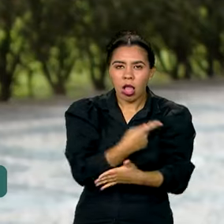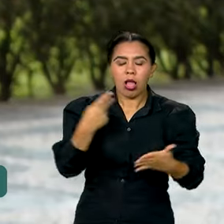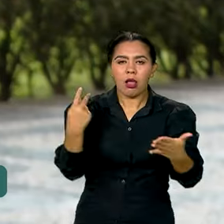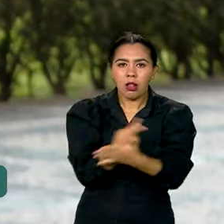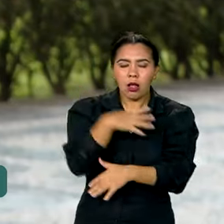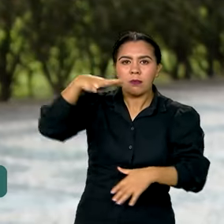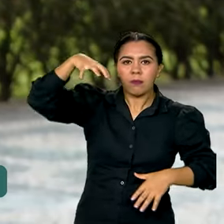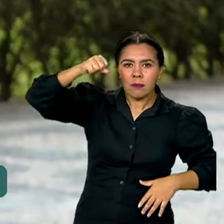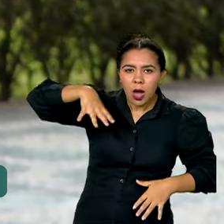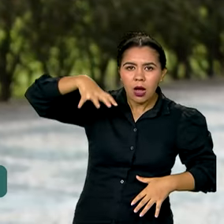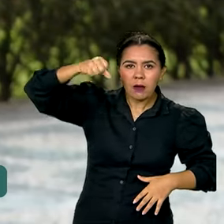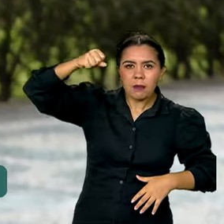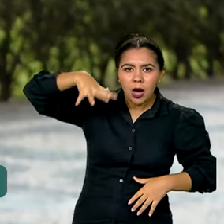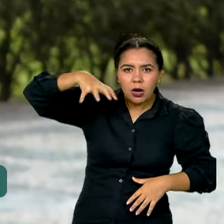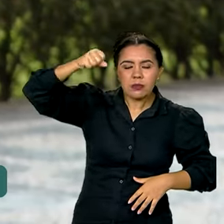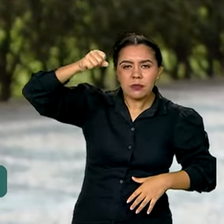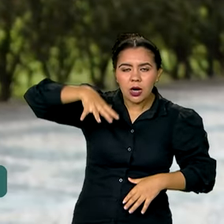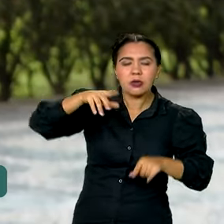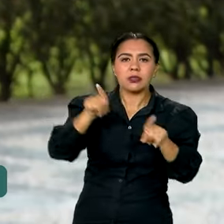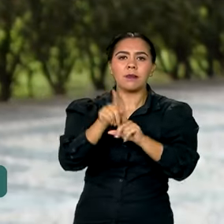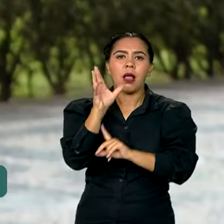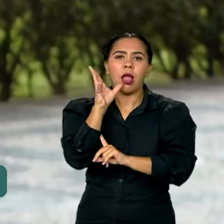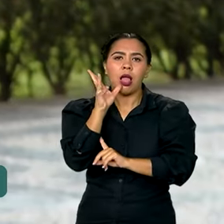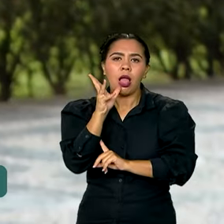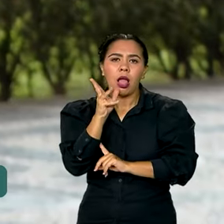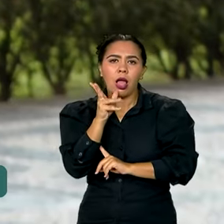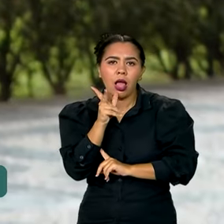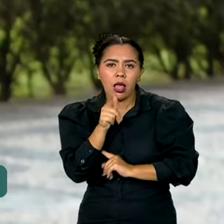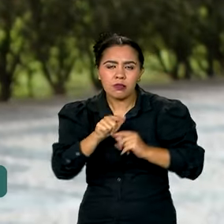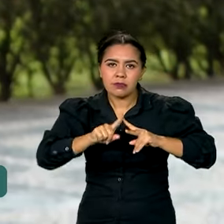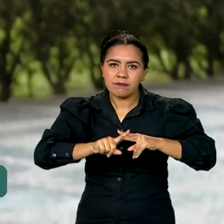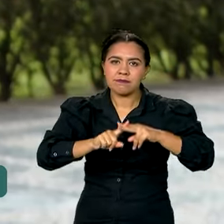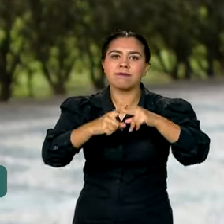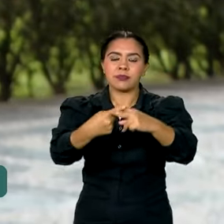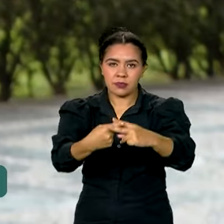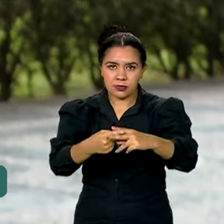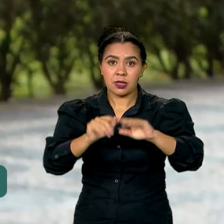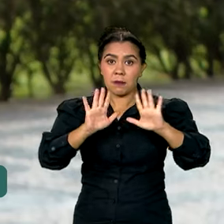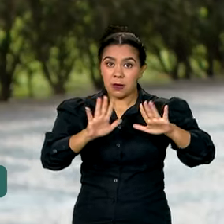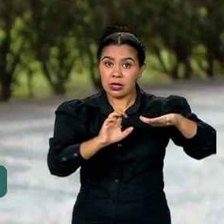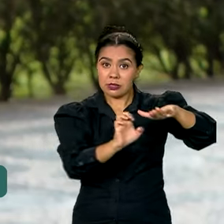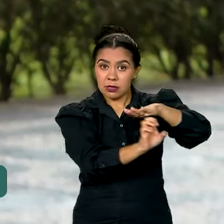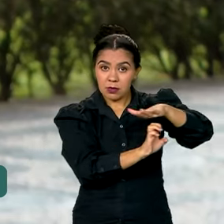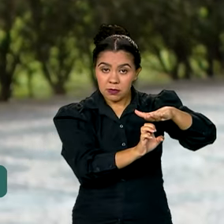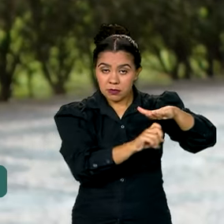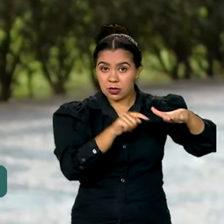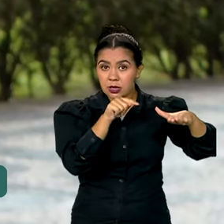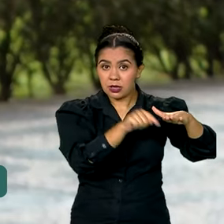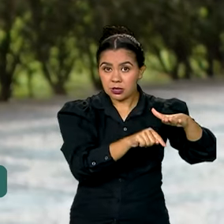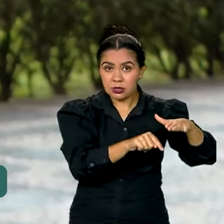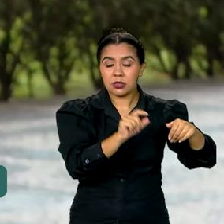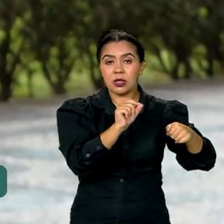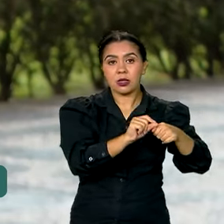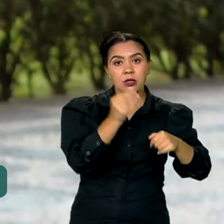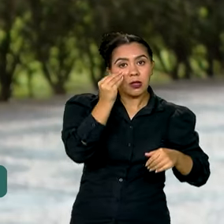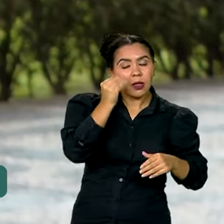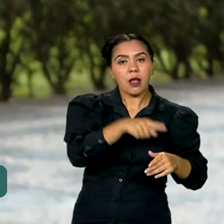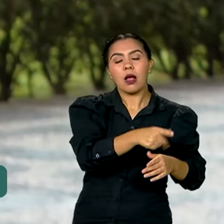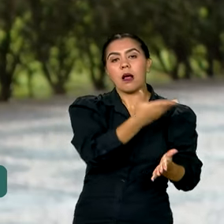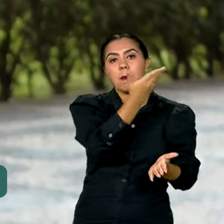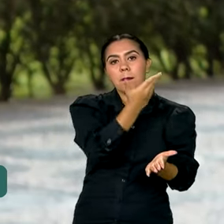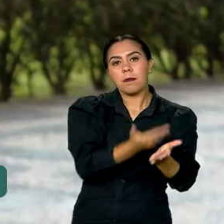serviço e a demora em reestabelecer o fornecimento. Caso a empresa recorra, perderá o direito a uma